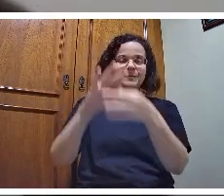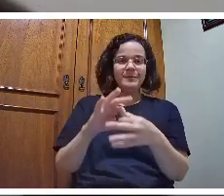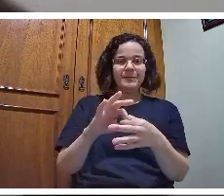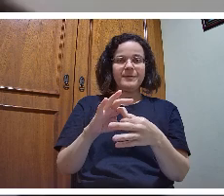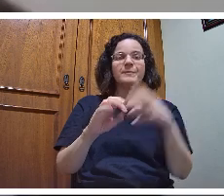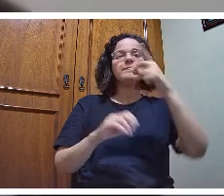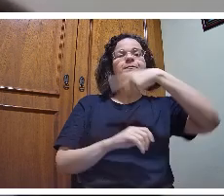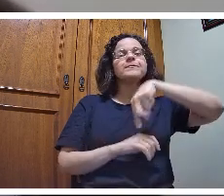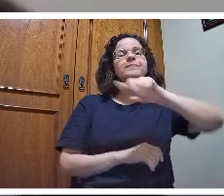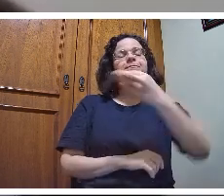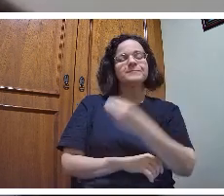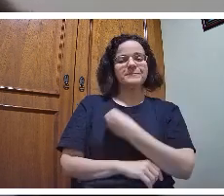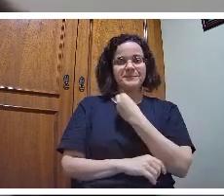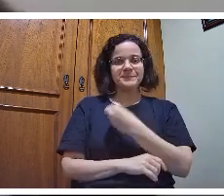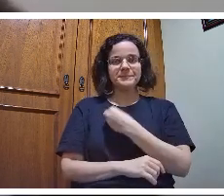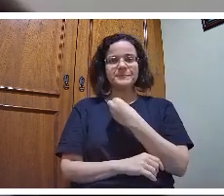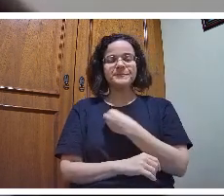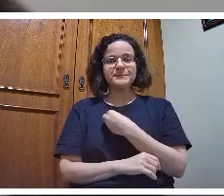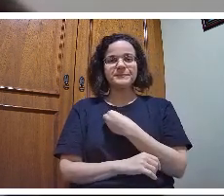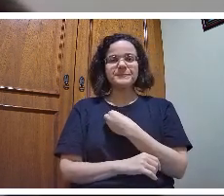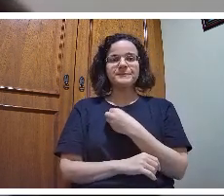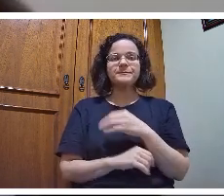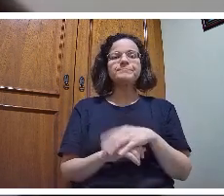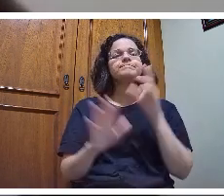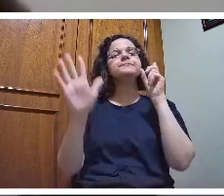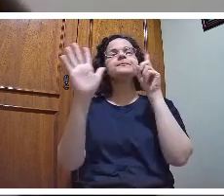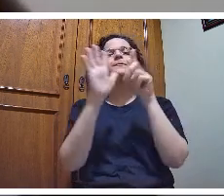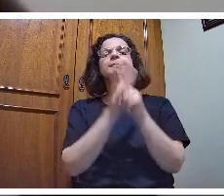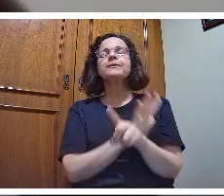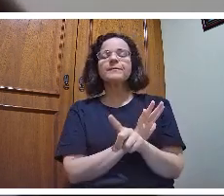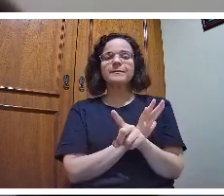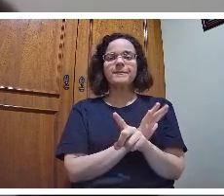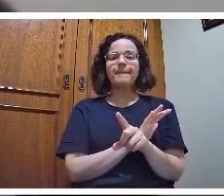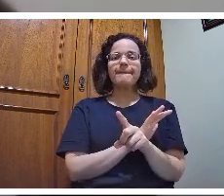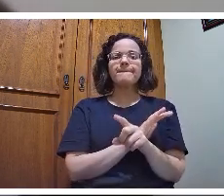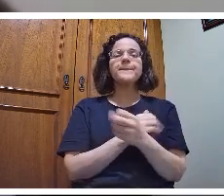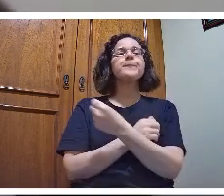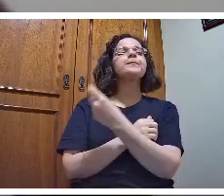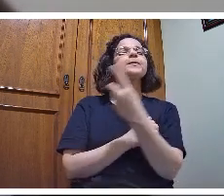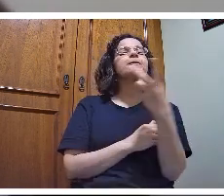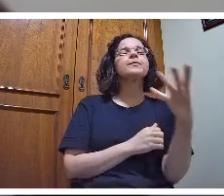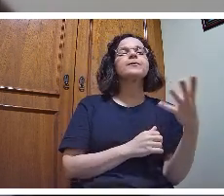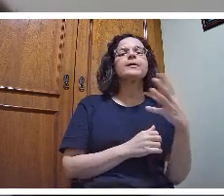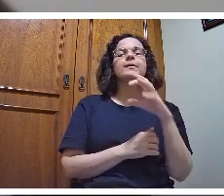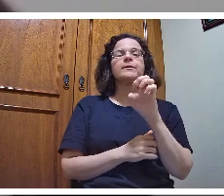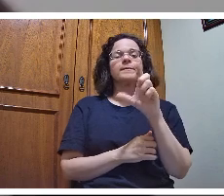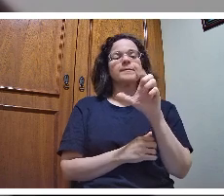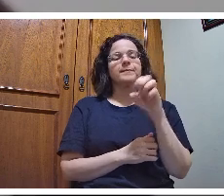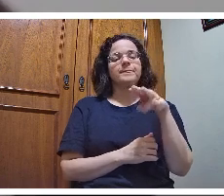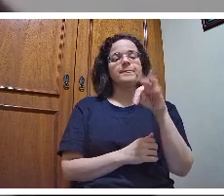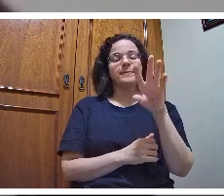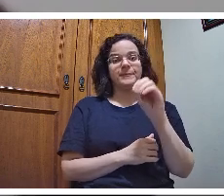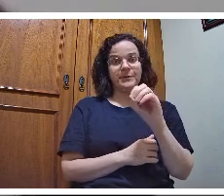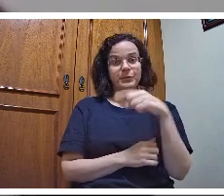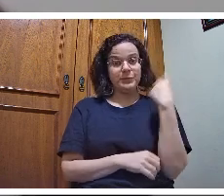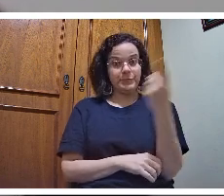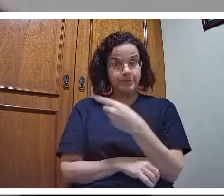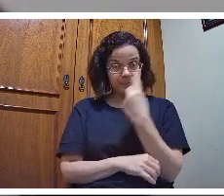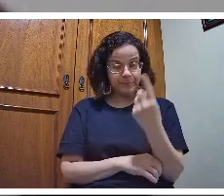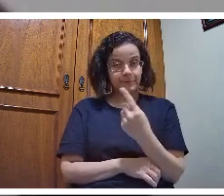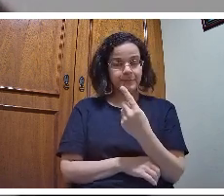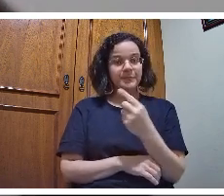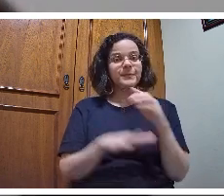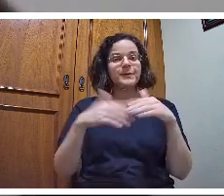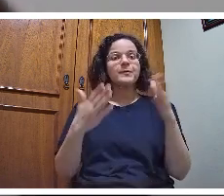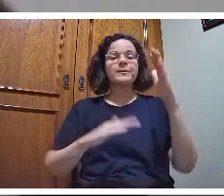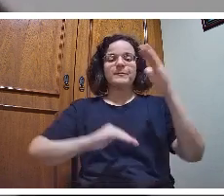pergunto para o professor quais que são os elementos que nós enquanto profissionais da educação nós precisamos